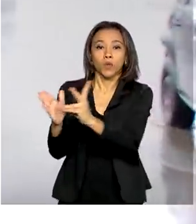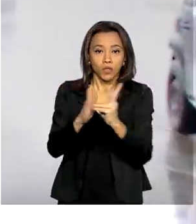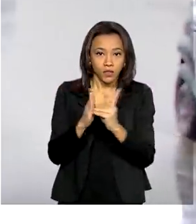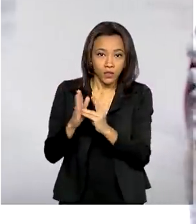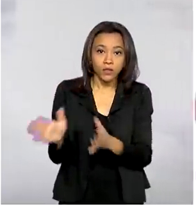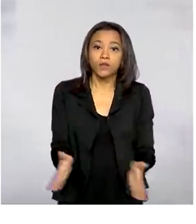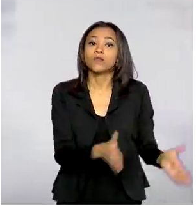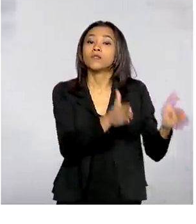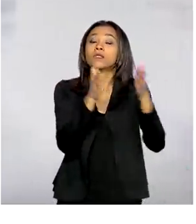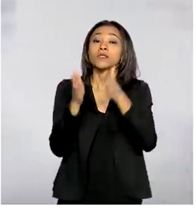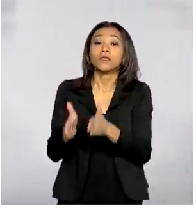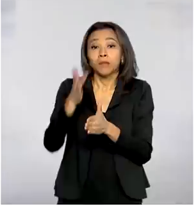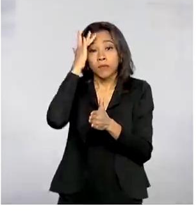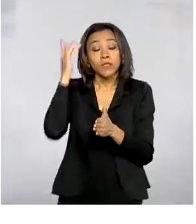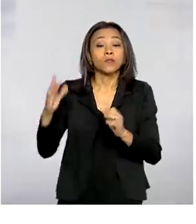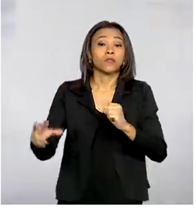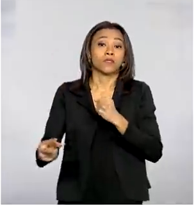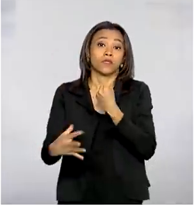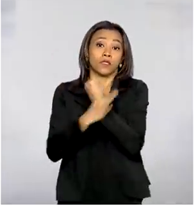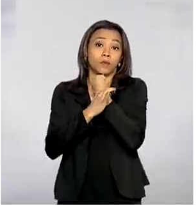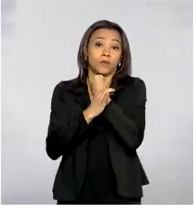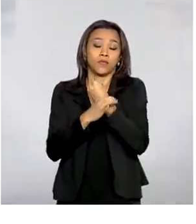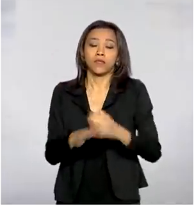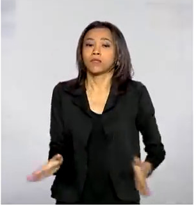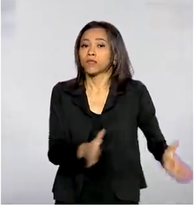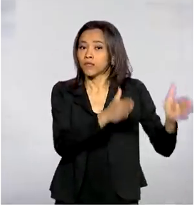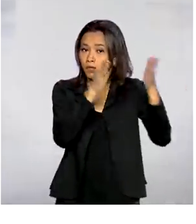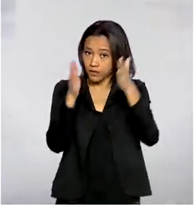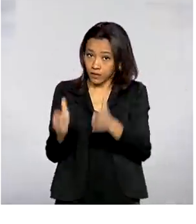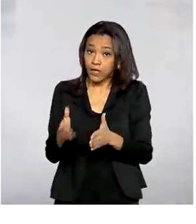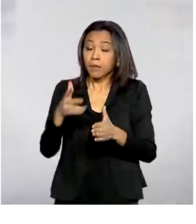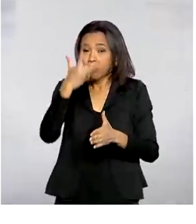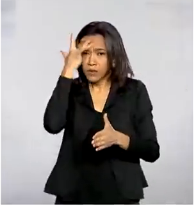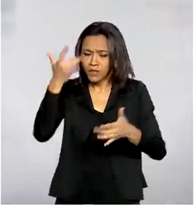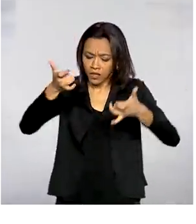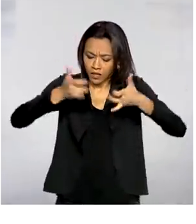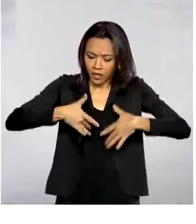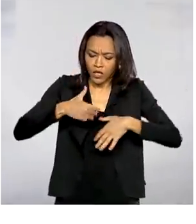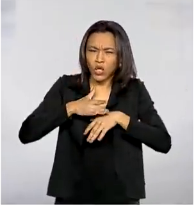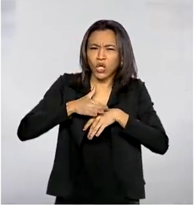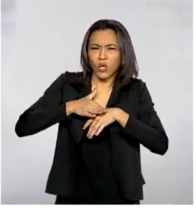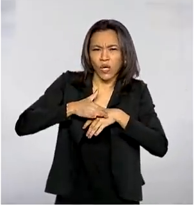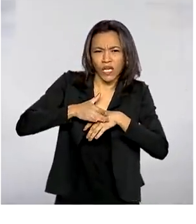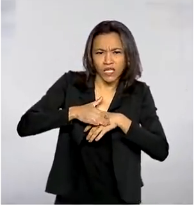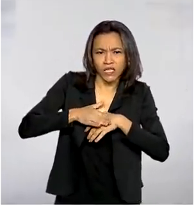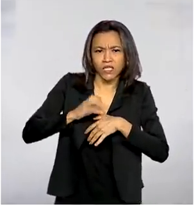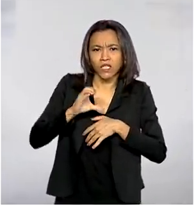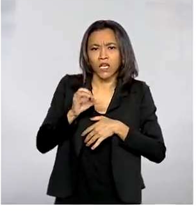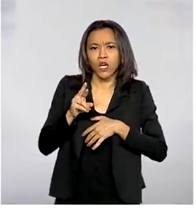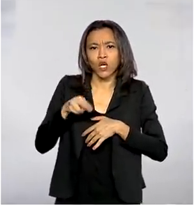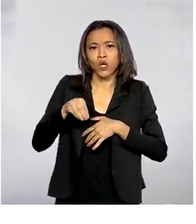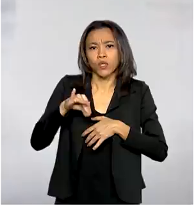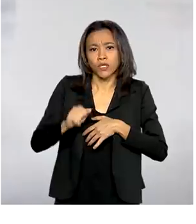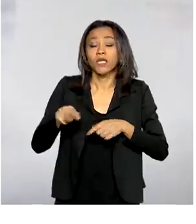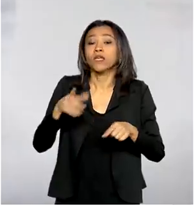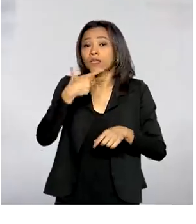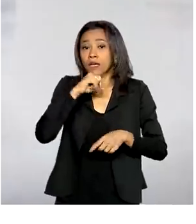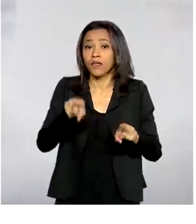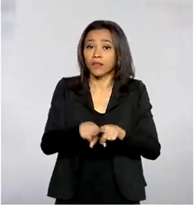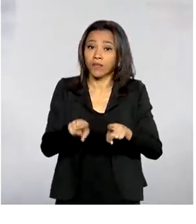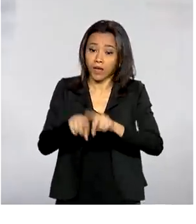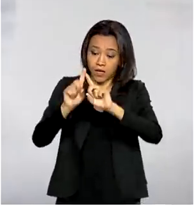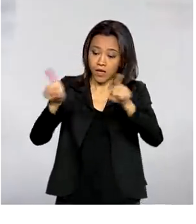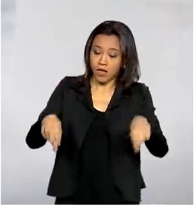e salvamento, doentes crônicos e funcionários do sistema prisional. A campanha começou no dia 23 de